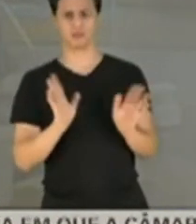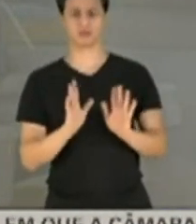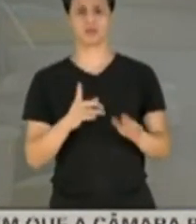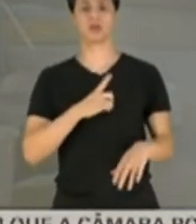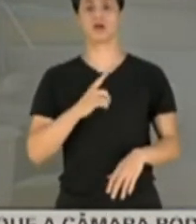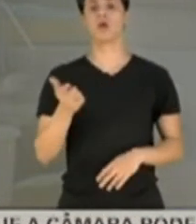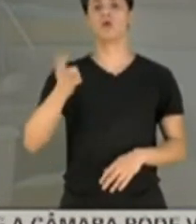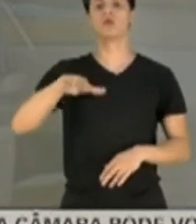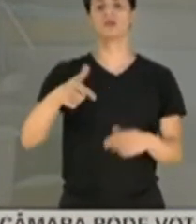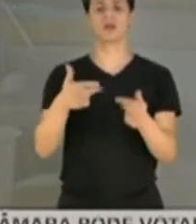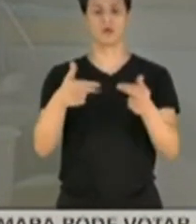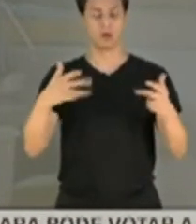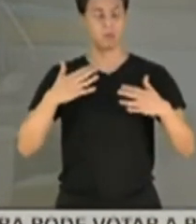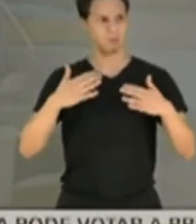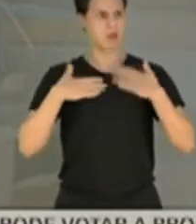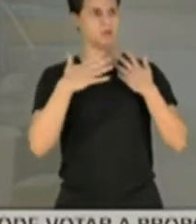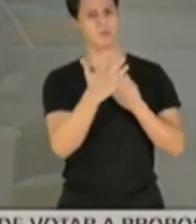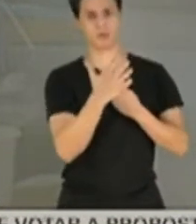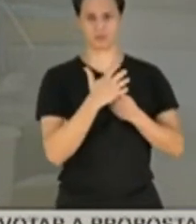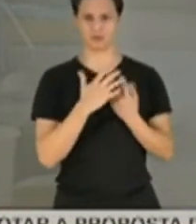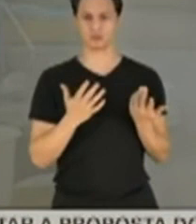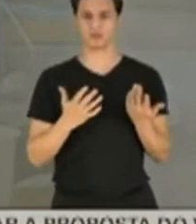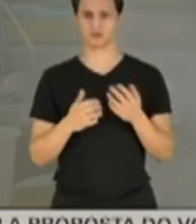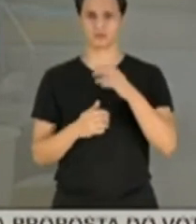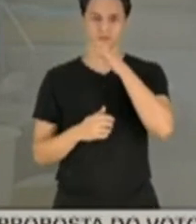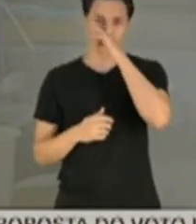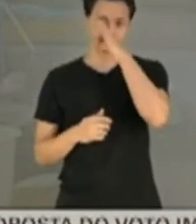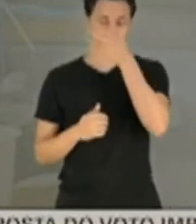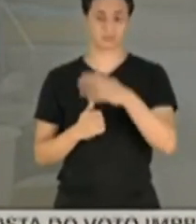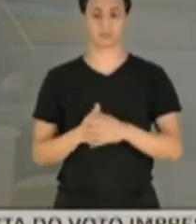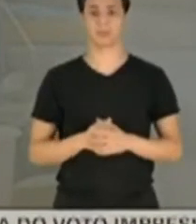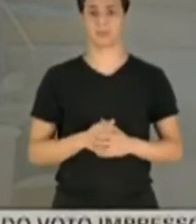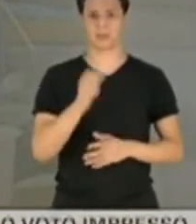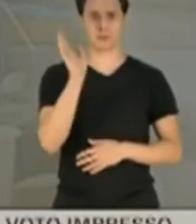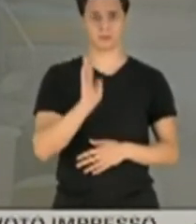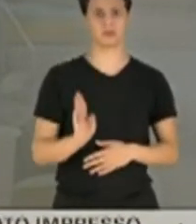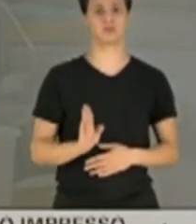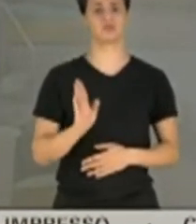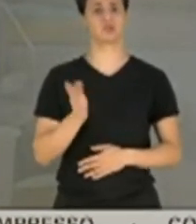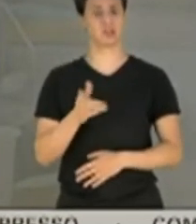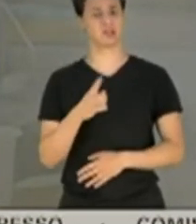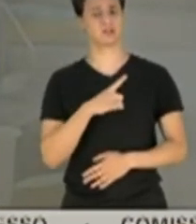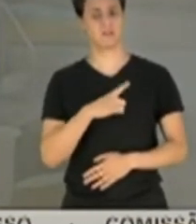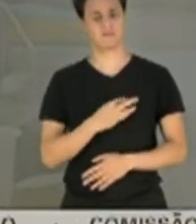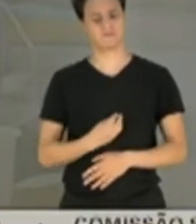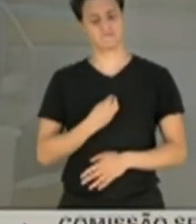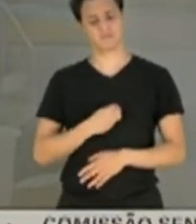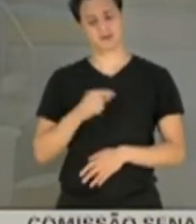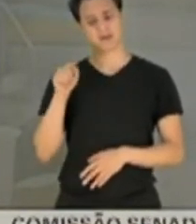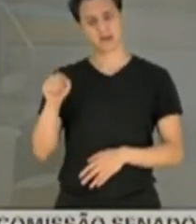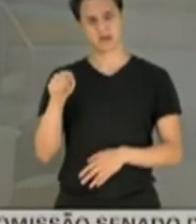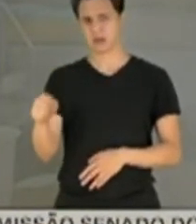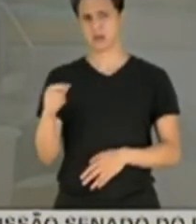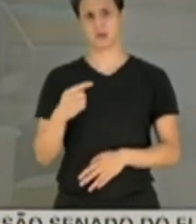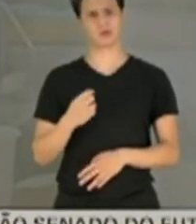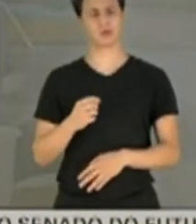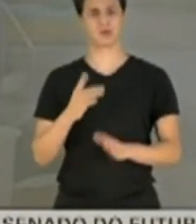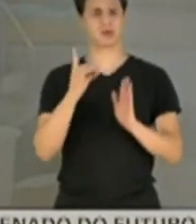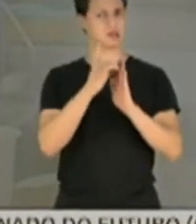assustam e me constrangem profundamente. E o Brasil já vivenciou isso ao longo das últimas décadas,